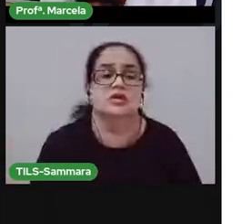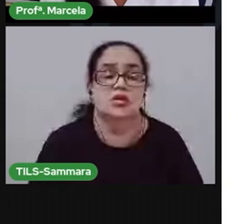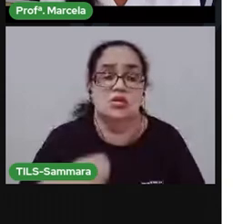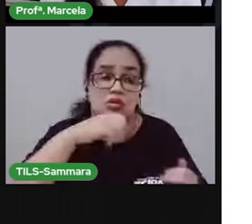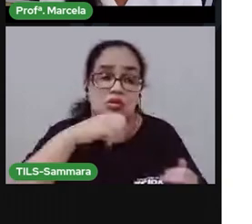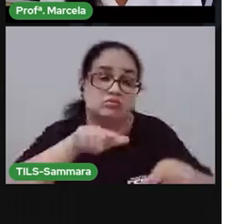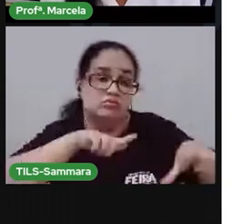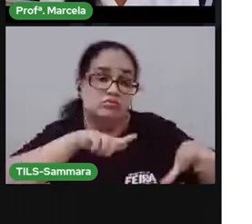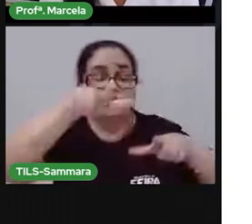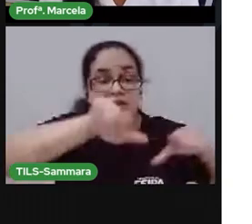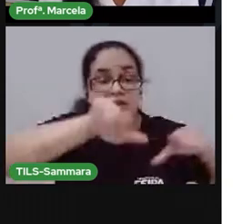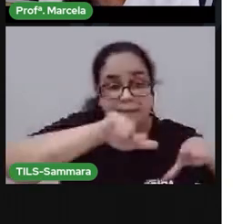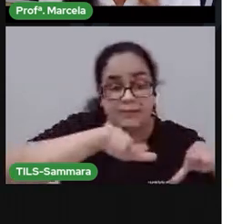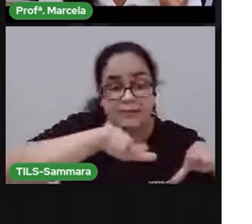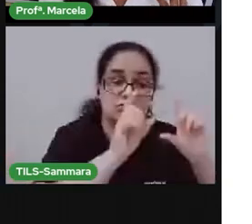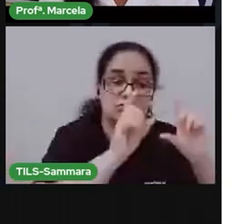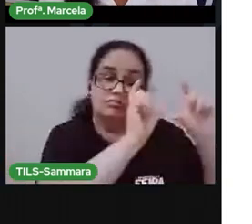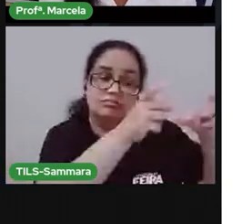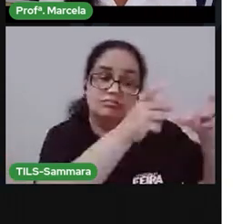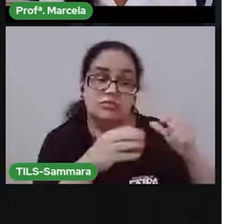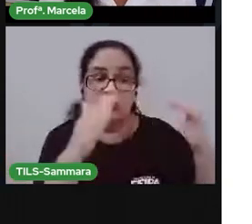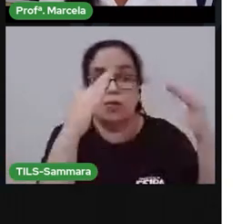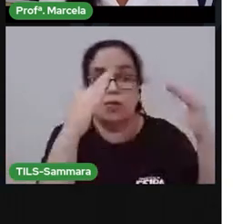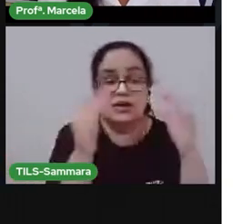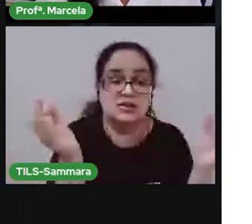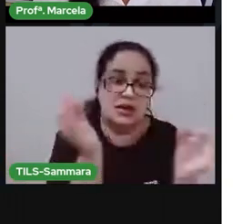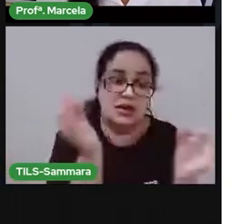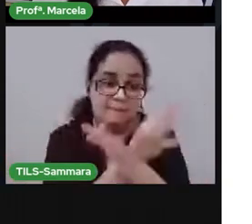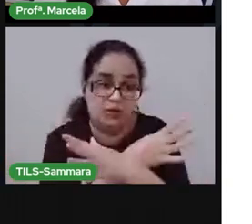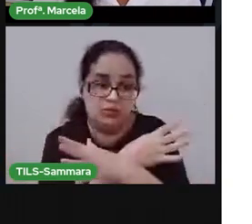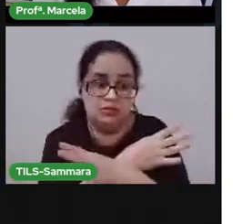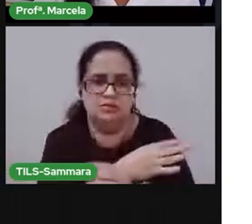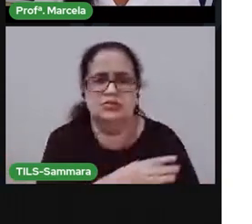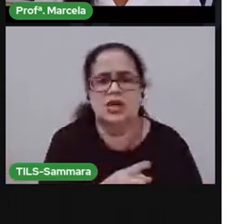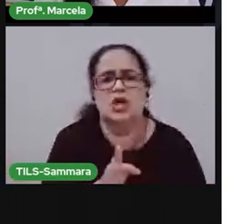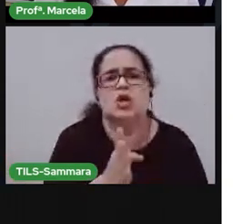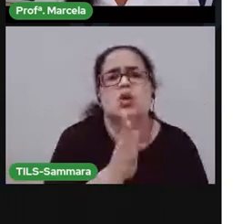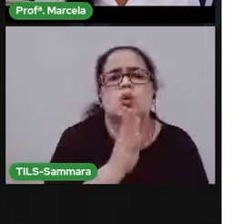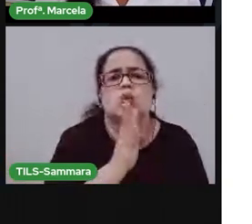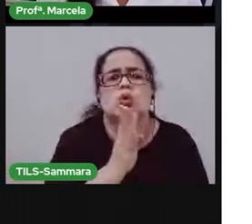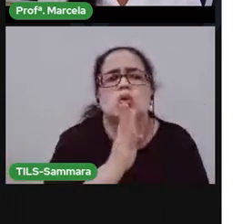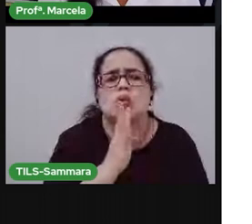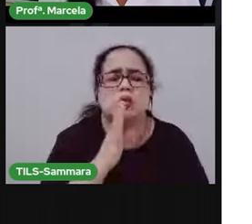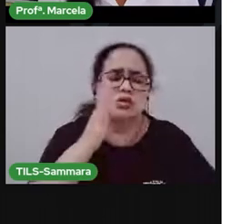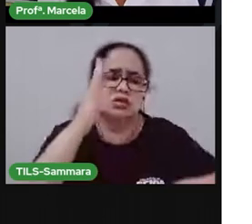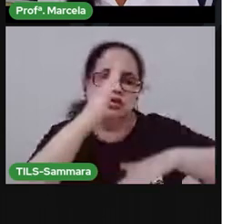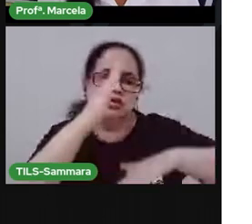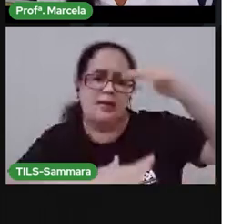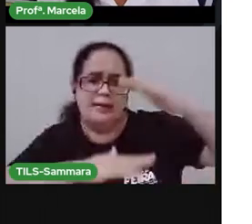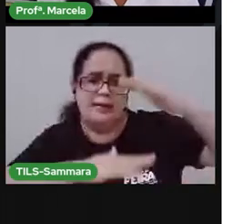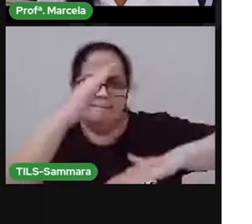pra deixar uma casa pronta. Você conhece algum desses profissionais?